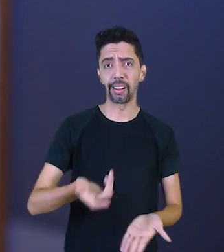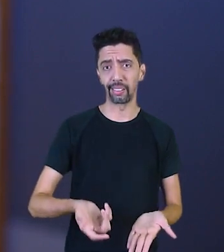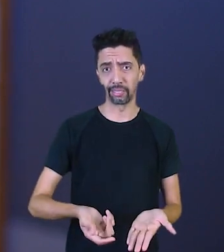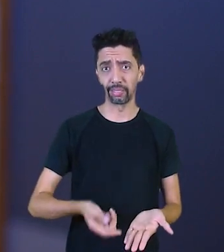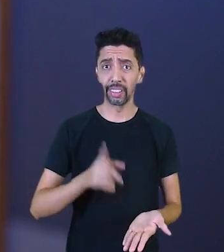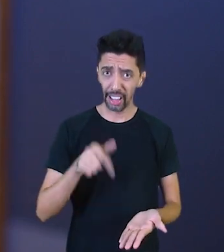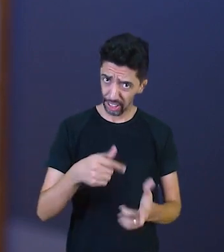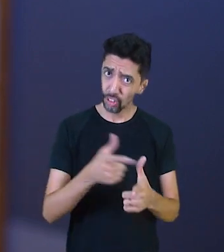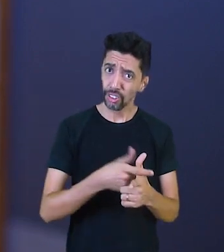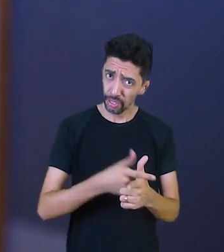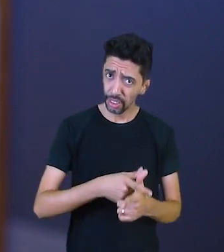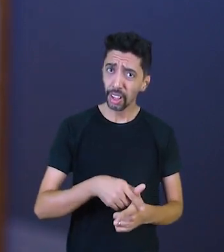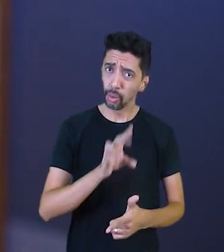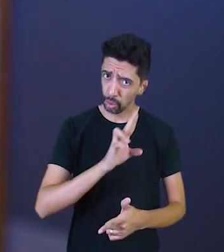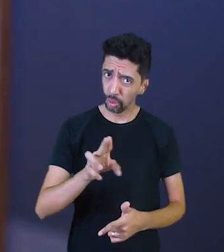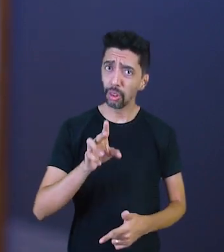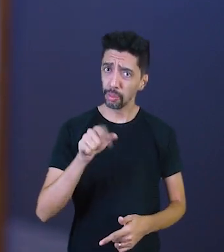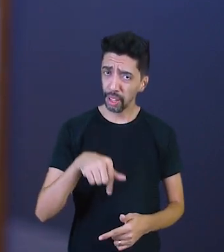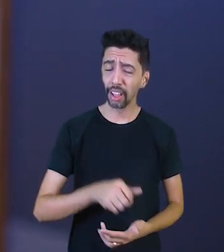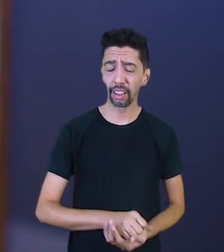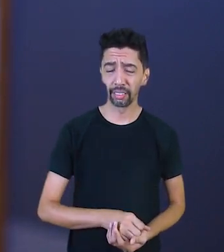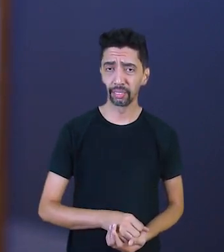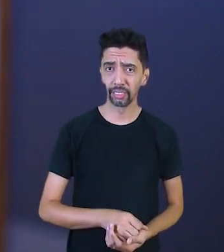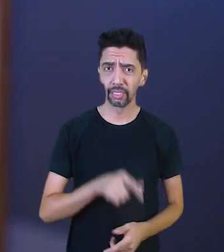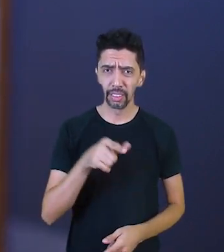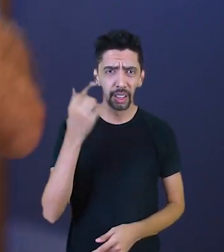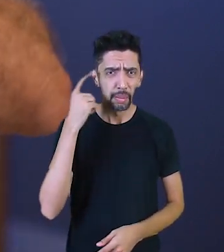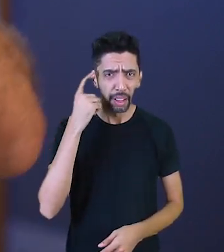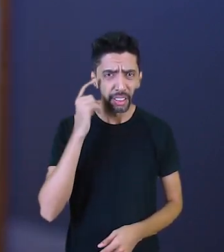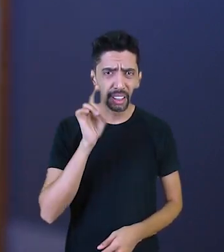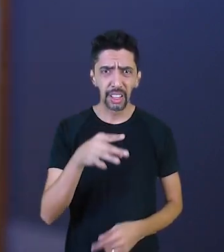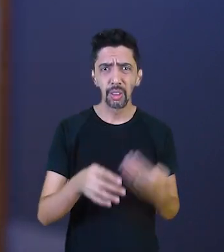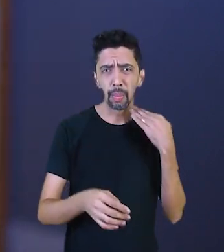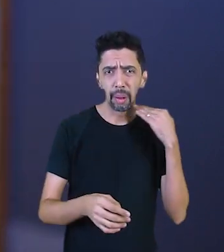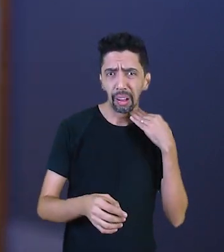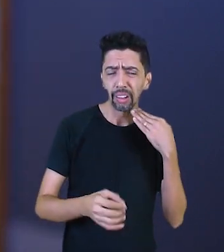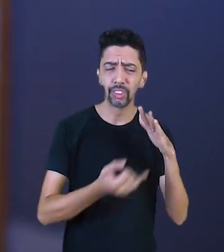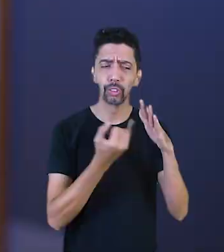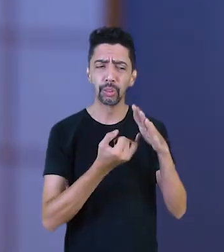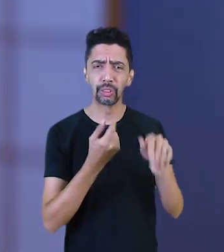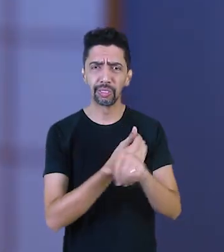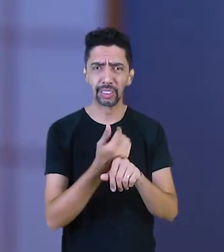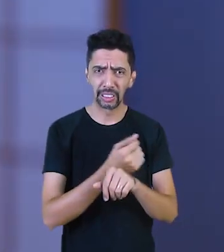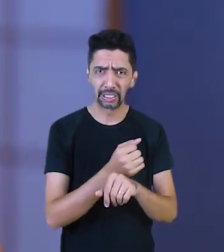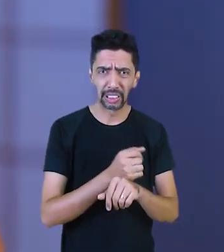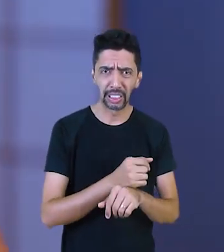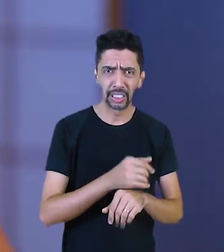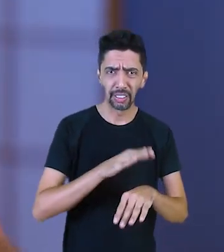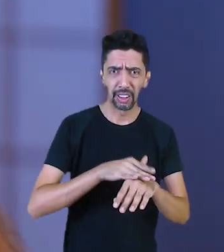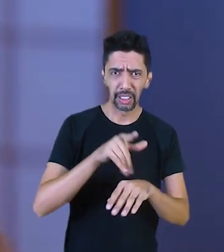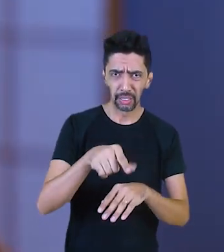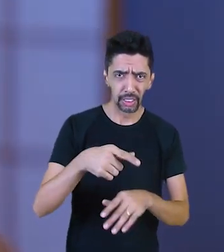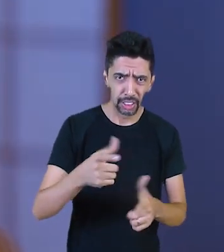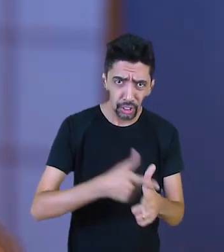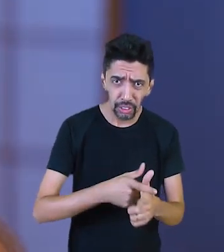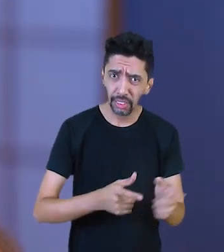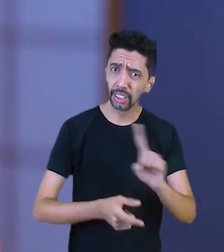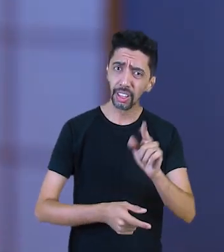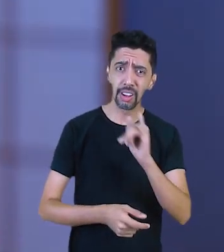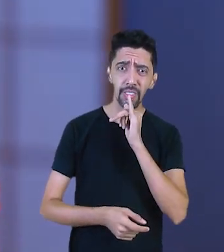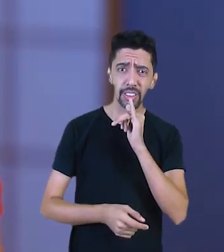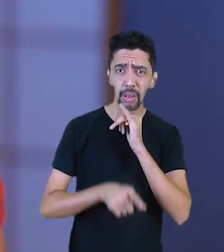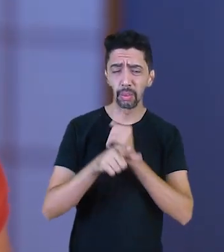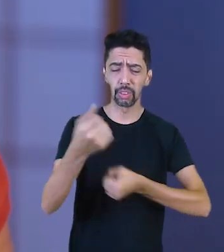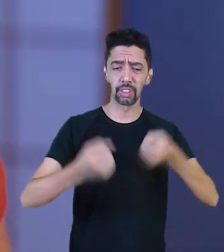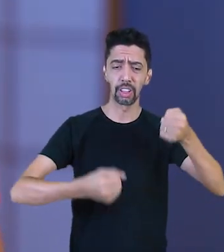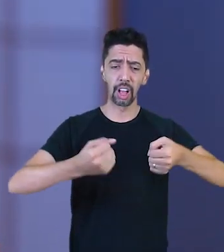achou que só o sistema financeiro é que traz dívidas para você. Não! No cotidiano mesmo, desde quando você abastece um carro,